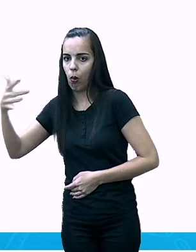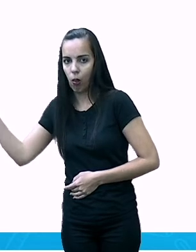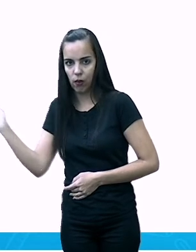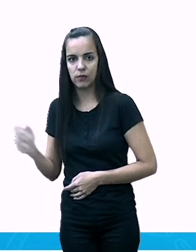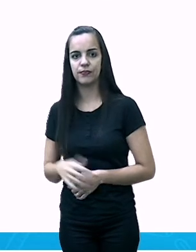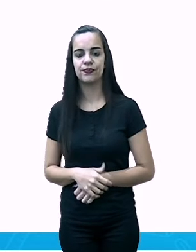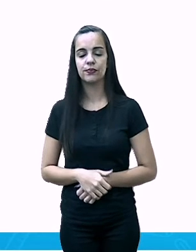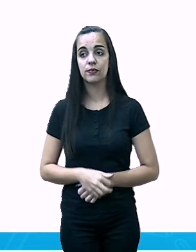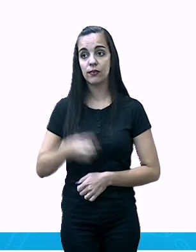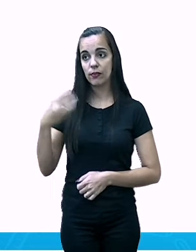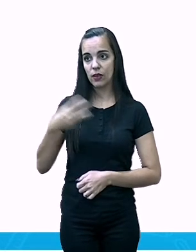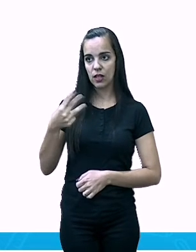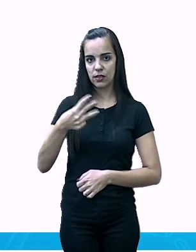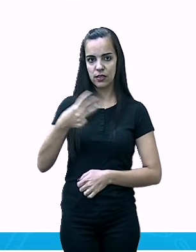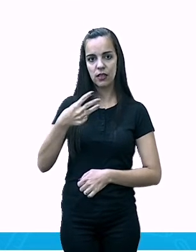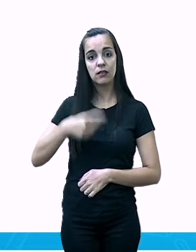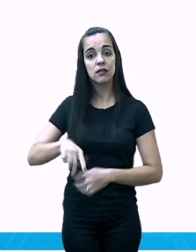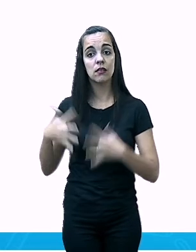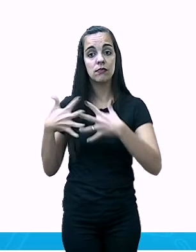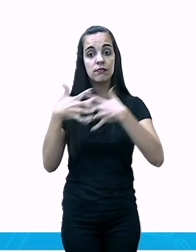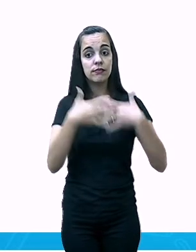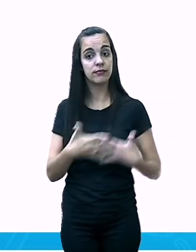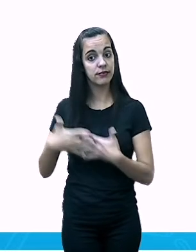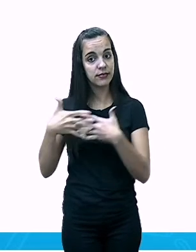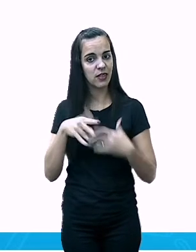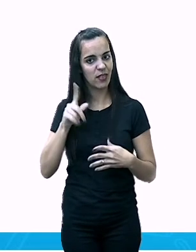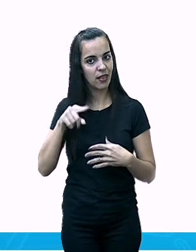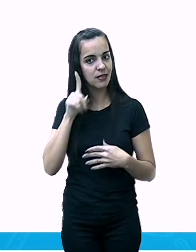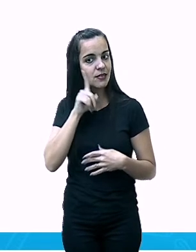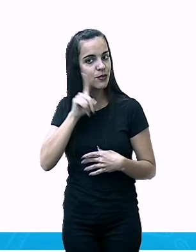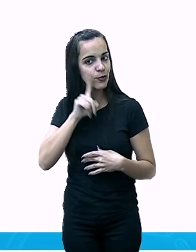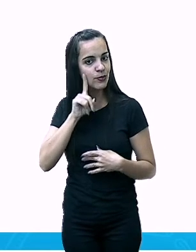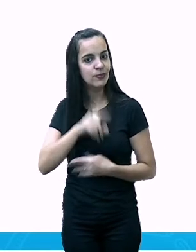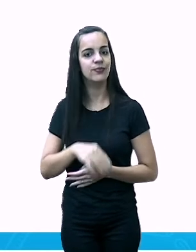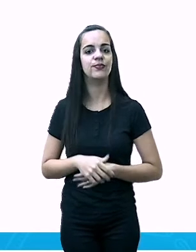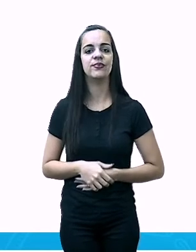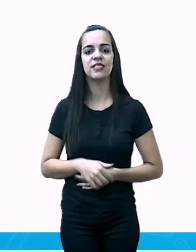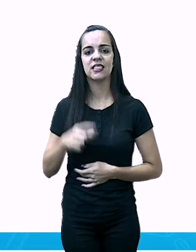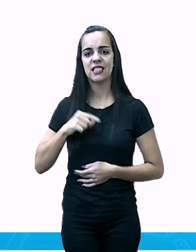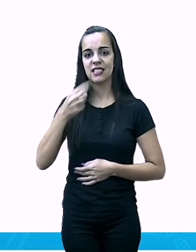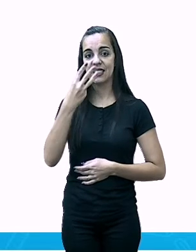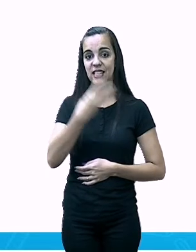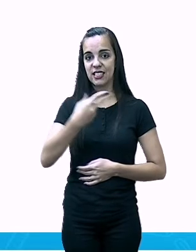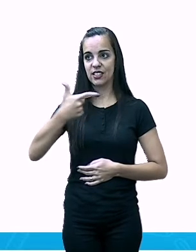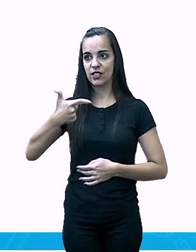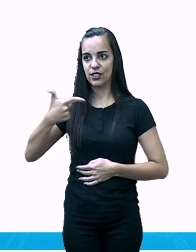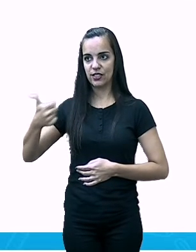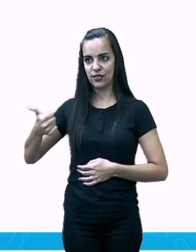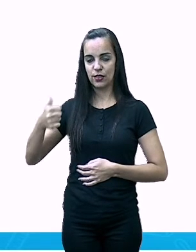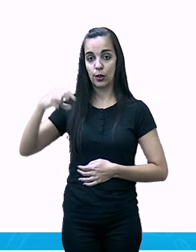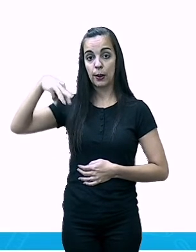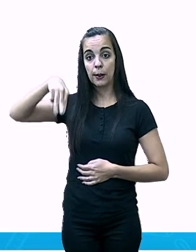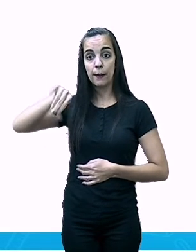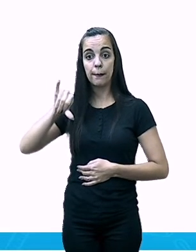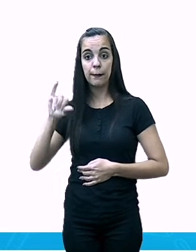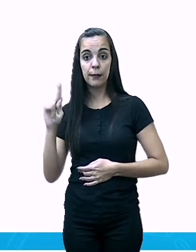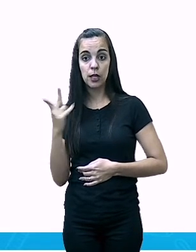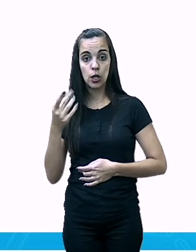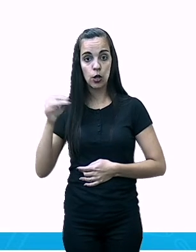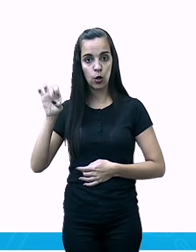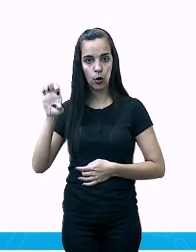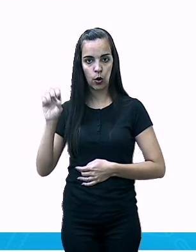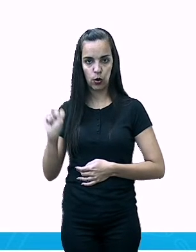Estados Unidos com 321 milhões de habitantes.